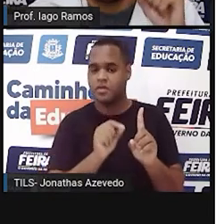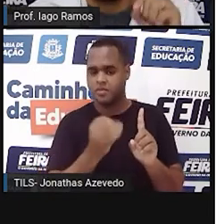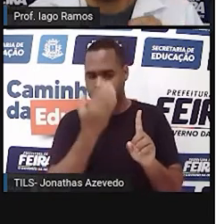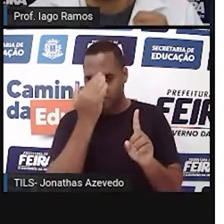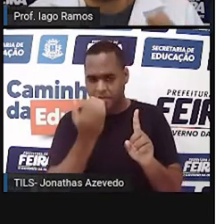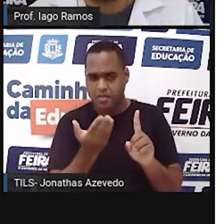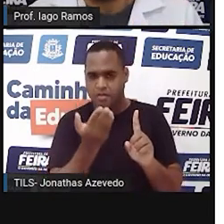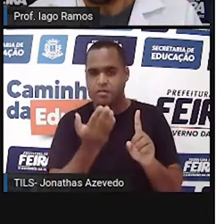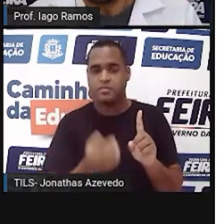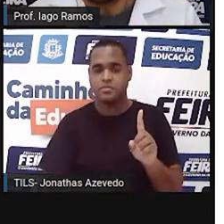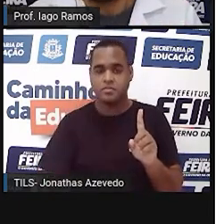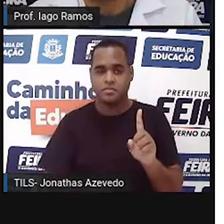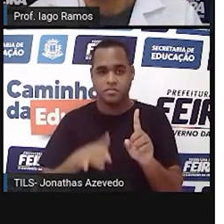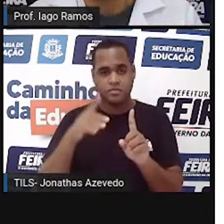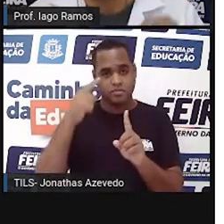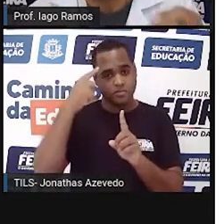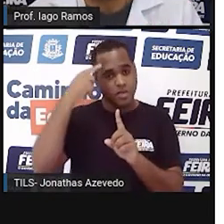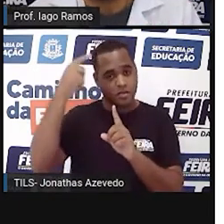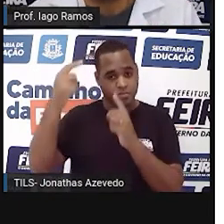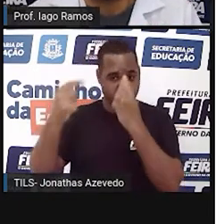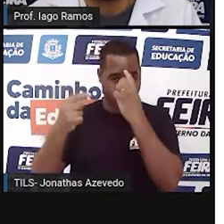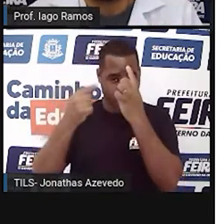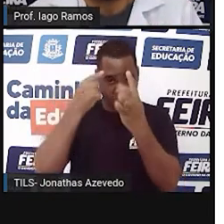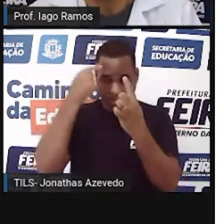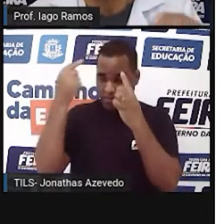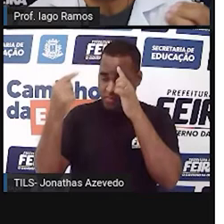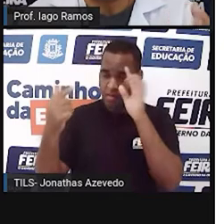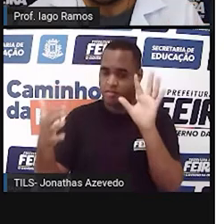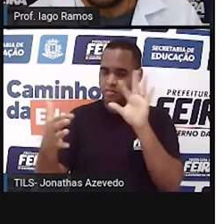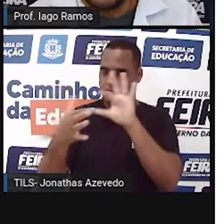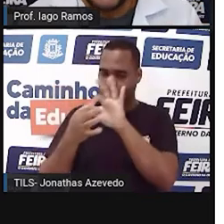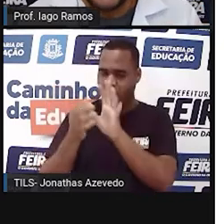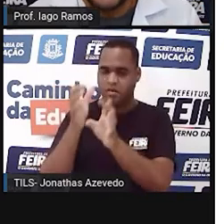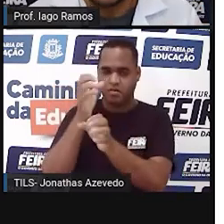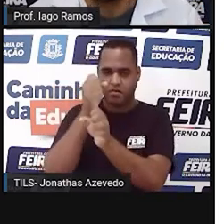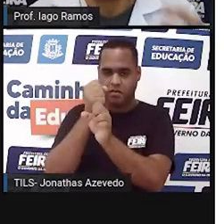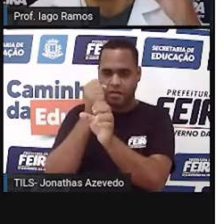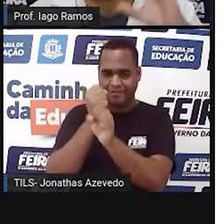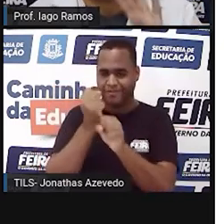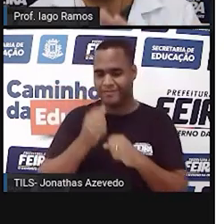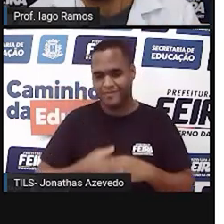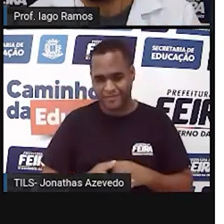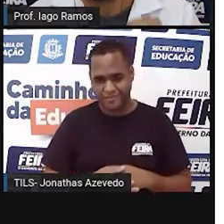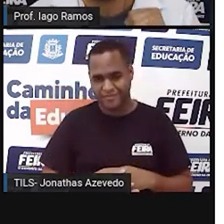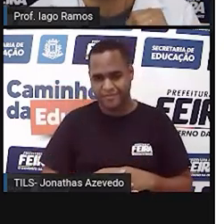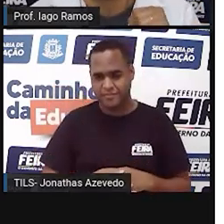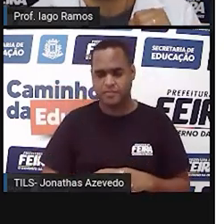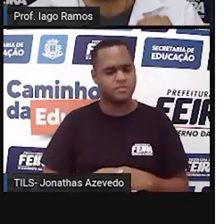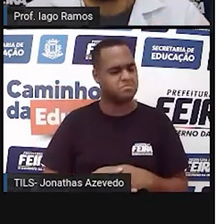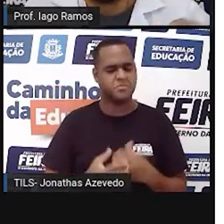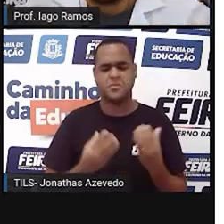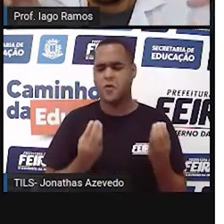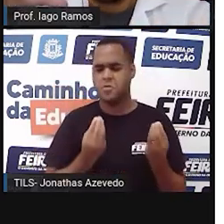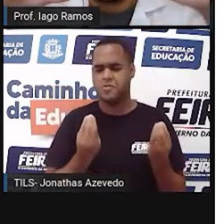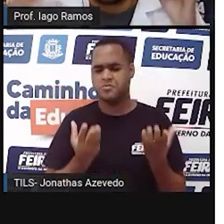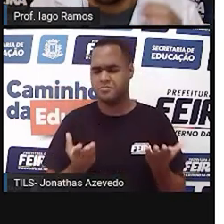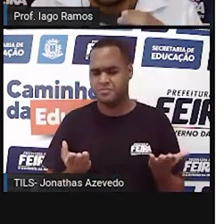a gente tiver ideias ligadas à total. Como assim, professor? Falou